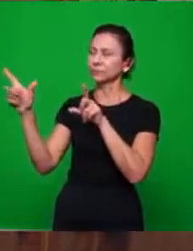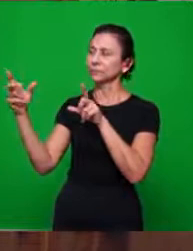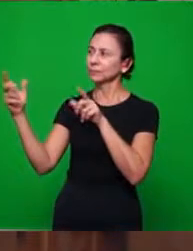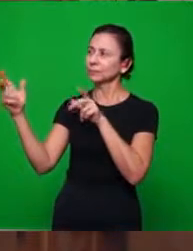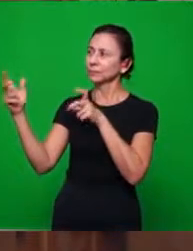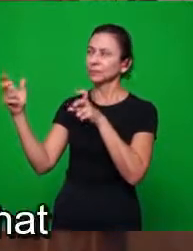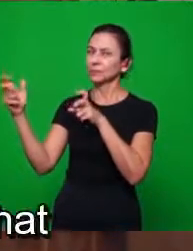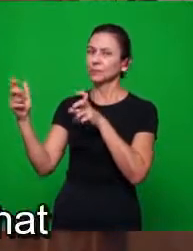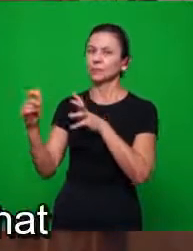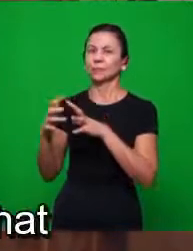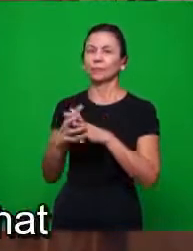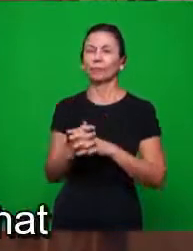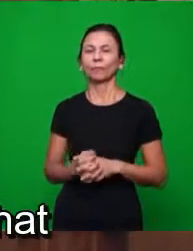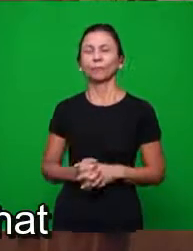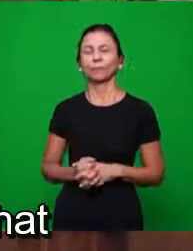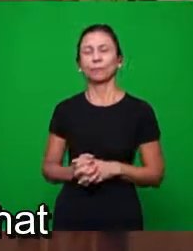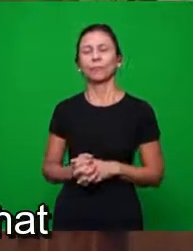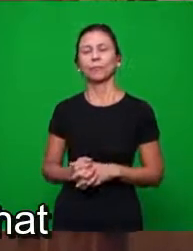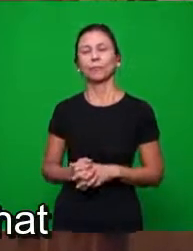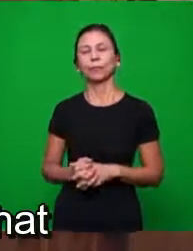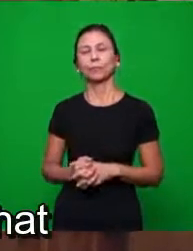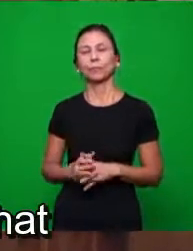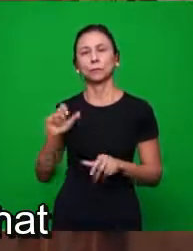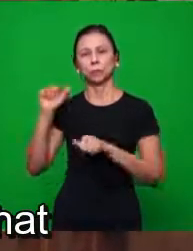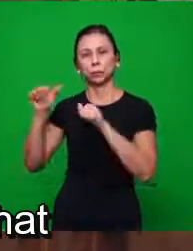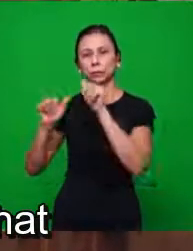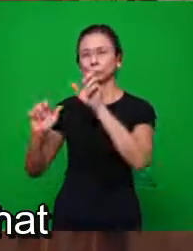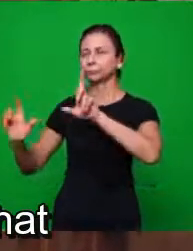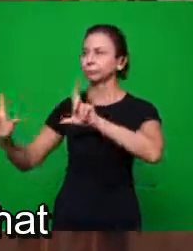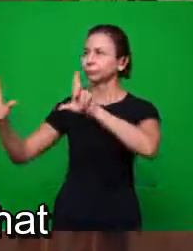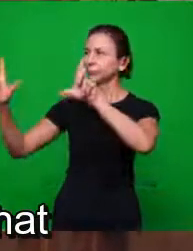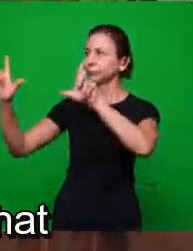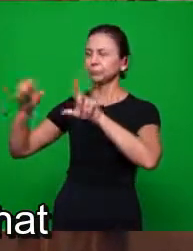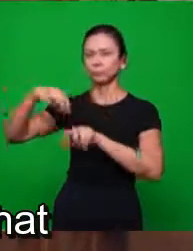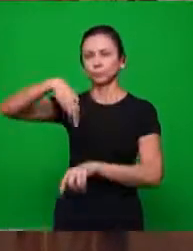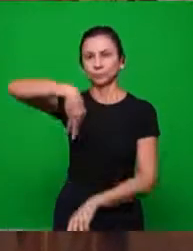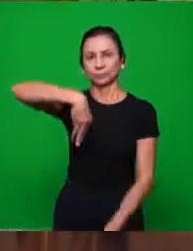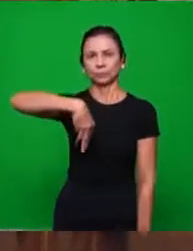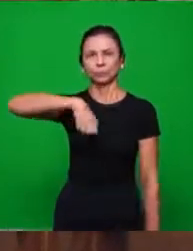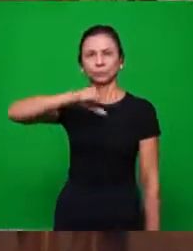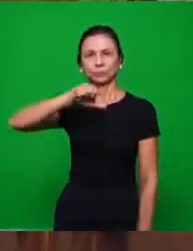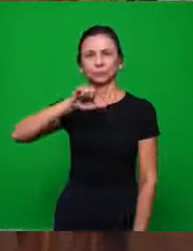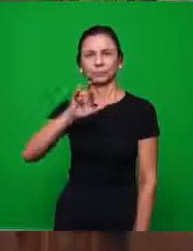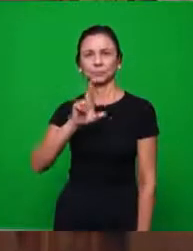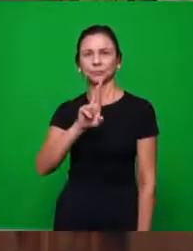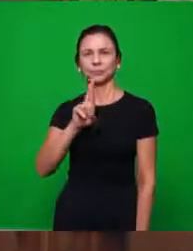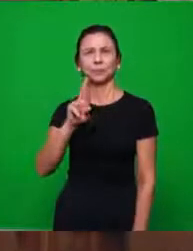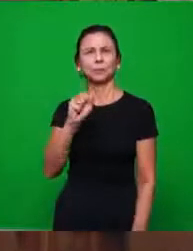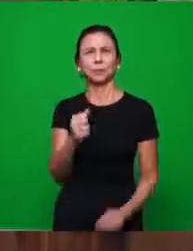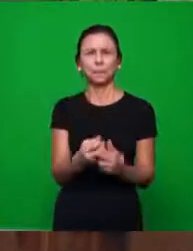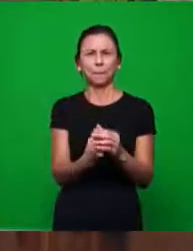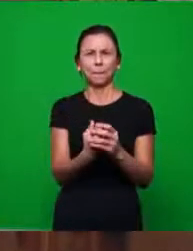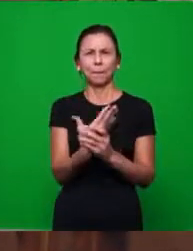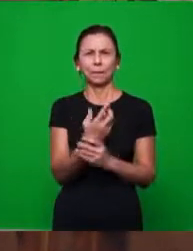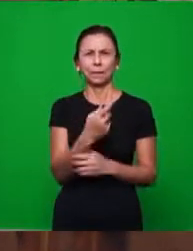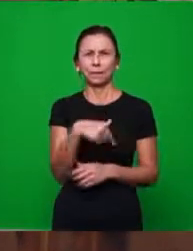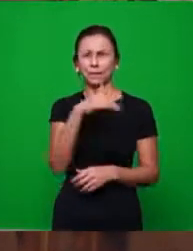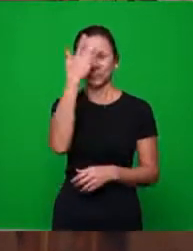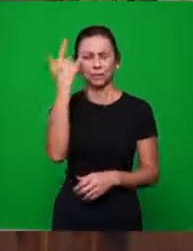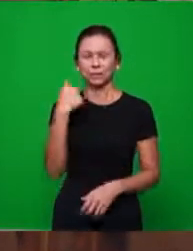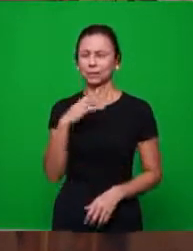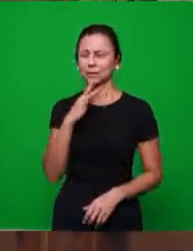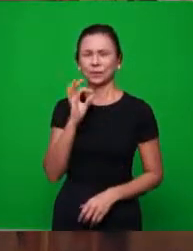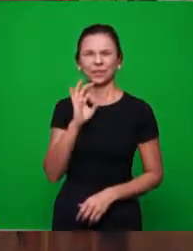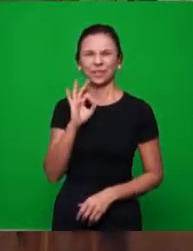tirem esse e depois voltam a esse mesmo quadro. A mirra, aquela planta, muitas pessoas não conhecem, vejam